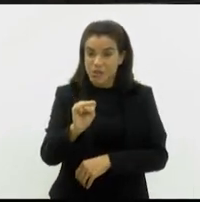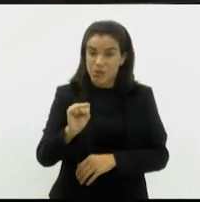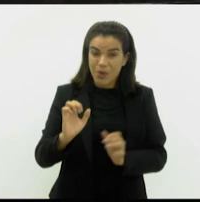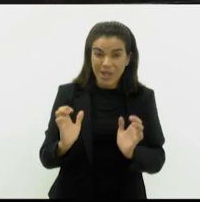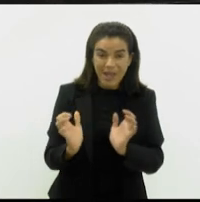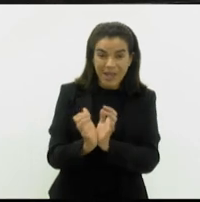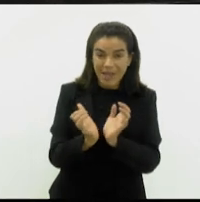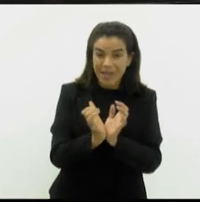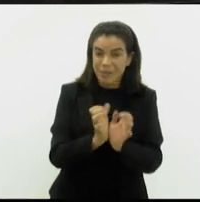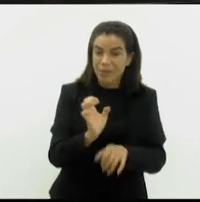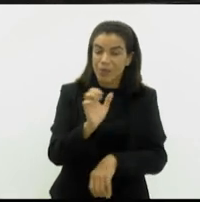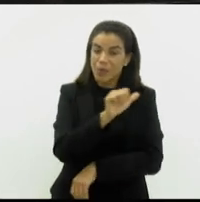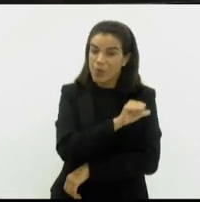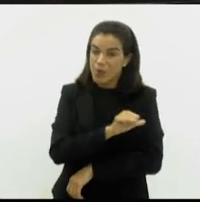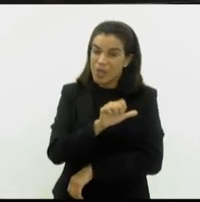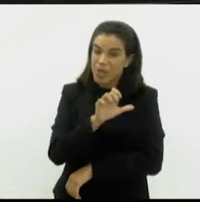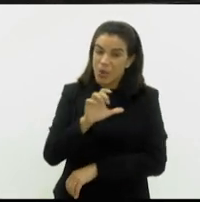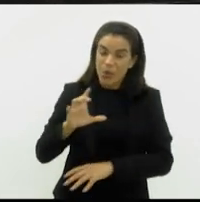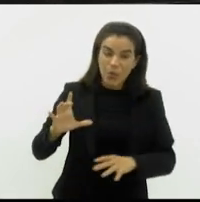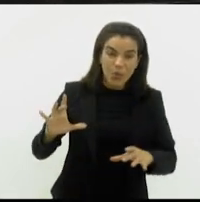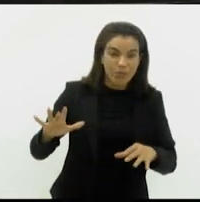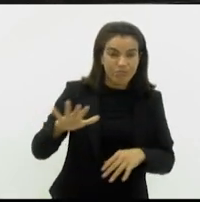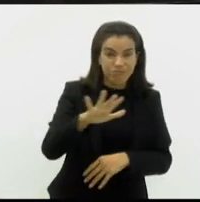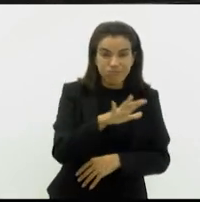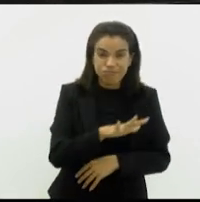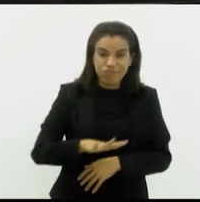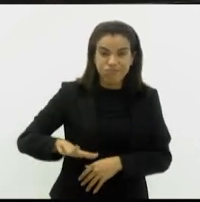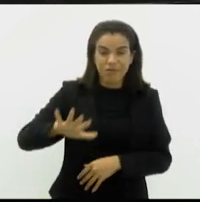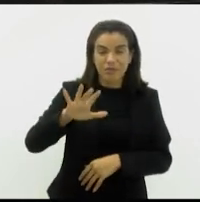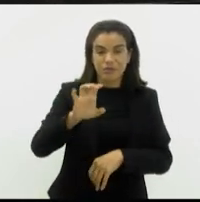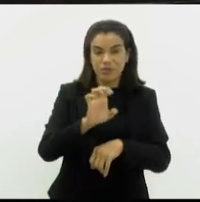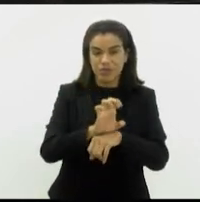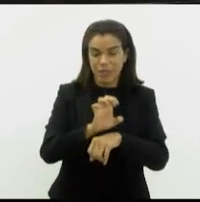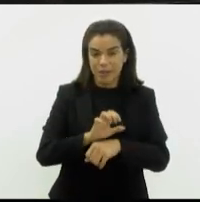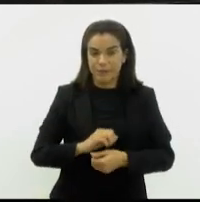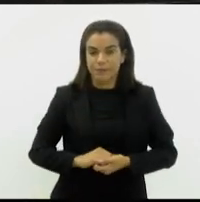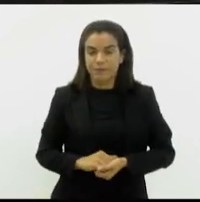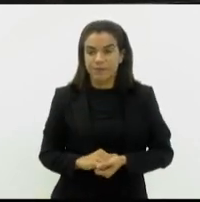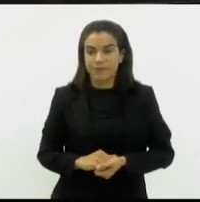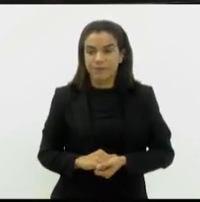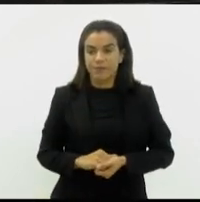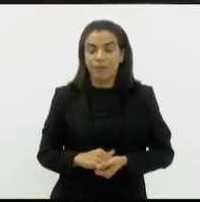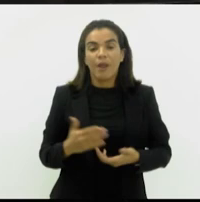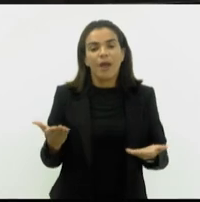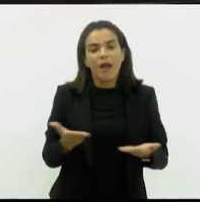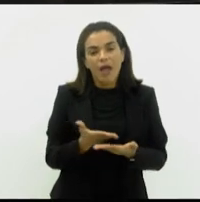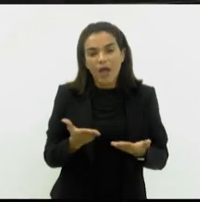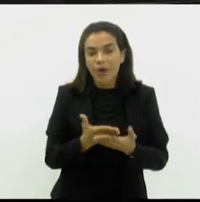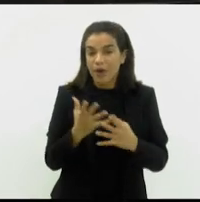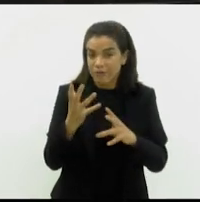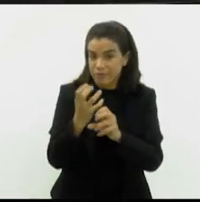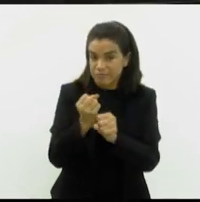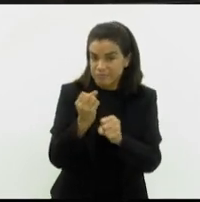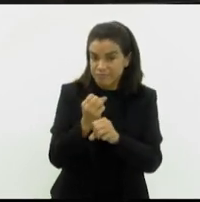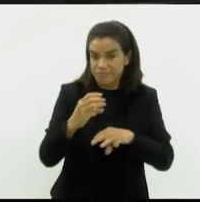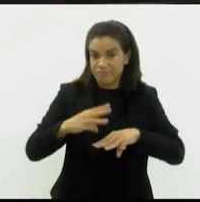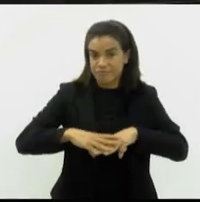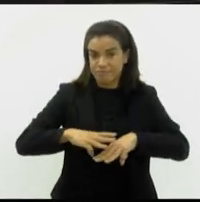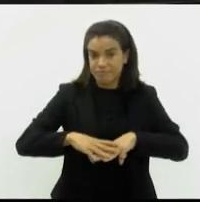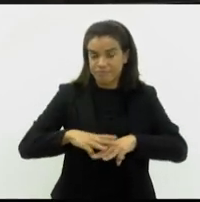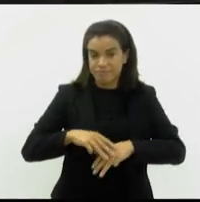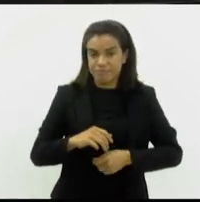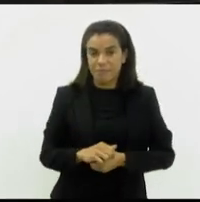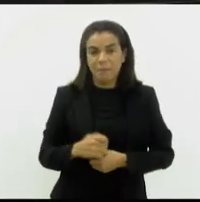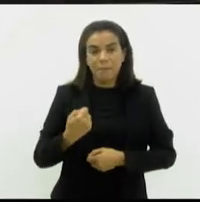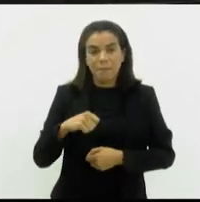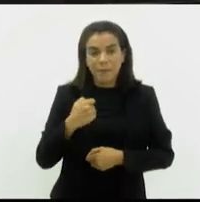inteiro. De três a quatro policiais. Faz cada equipe. Agora vamos à matemática de novo. Temos